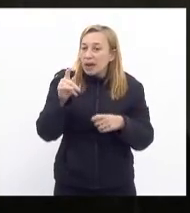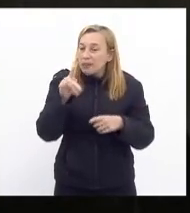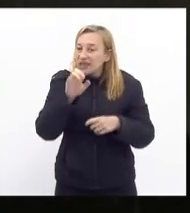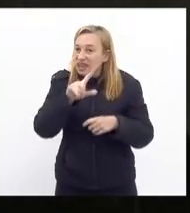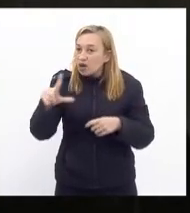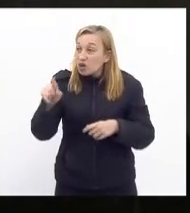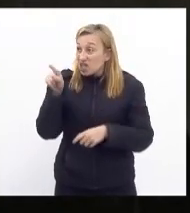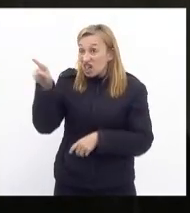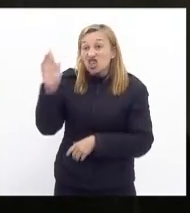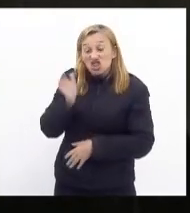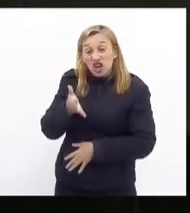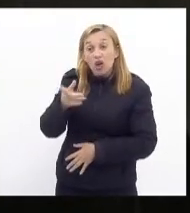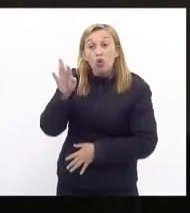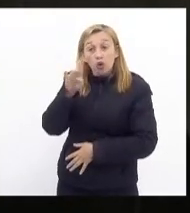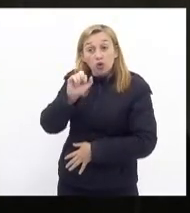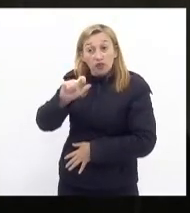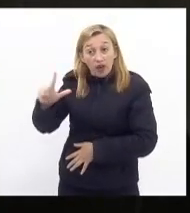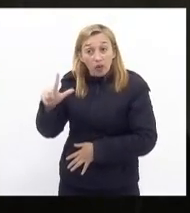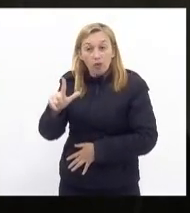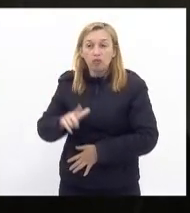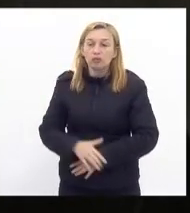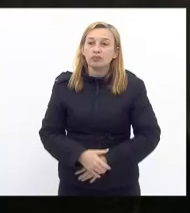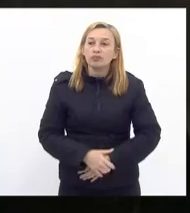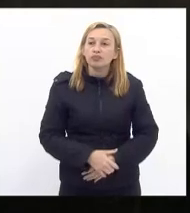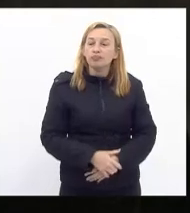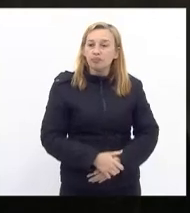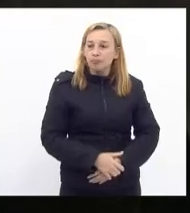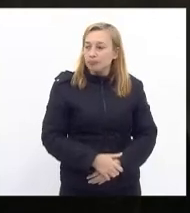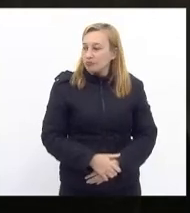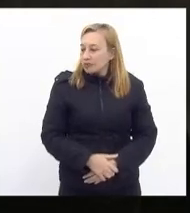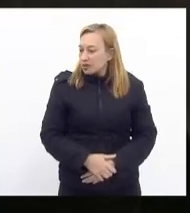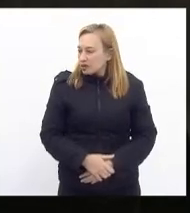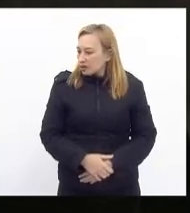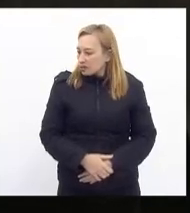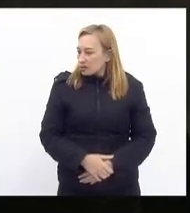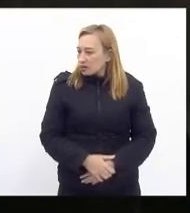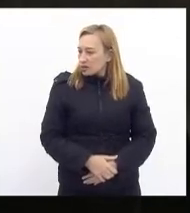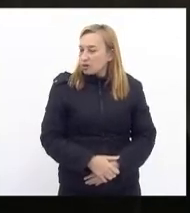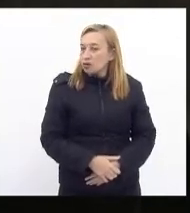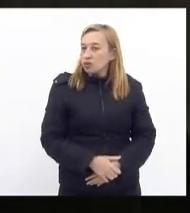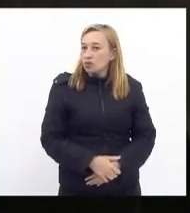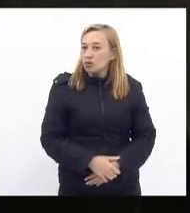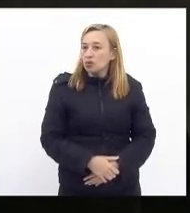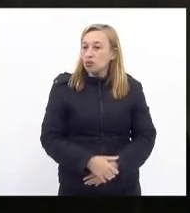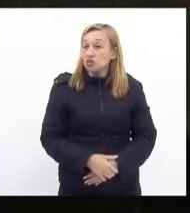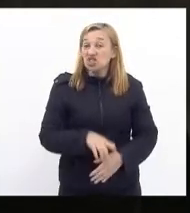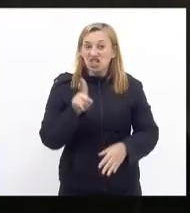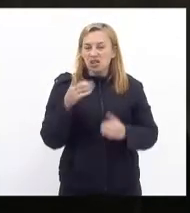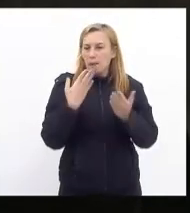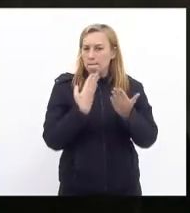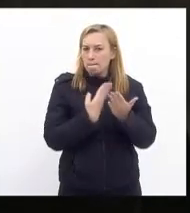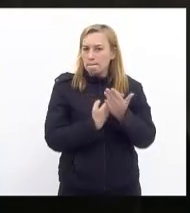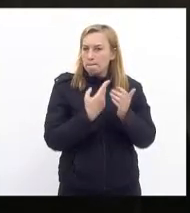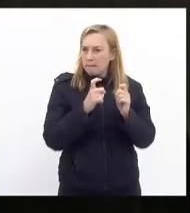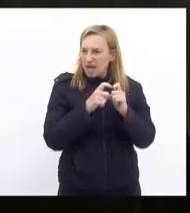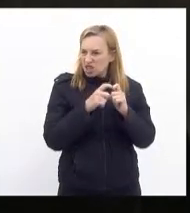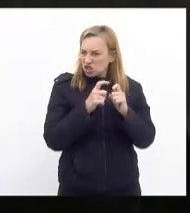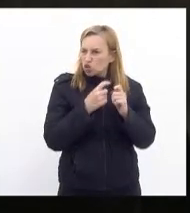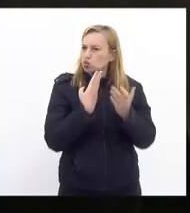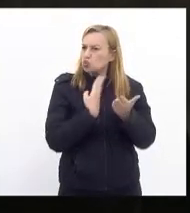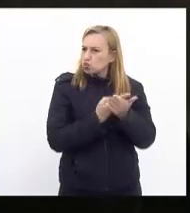coronel tenente coronel full ainda por cima e o cara aqui é médico estudou né